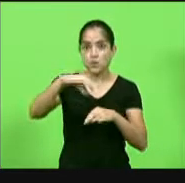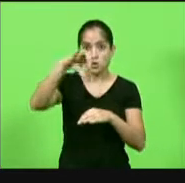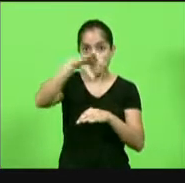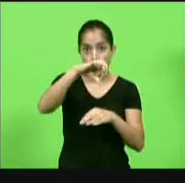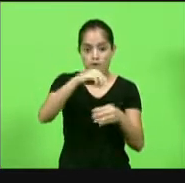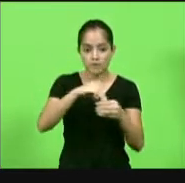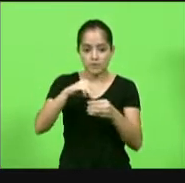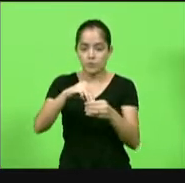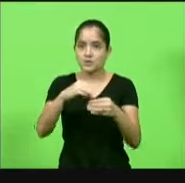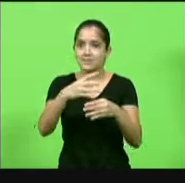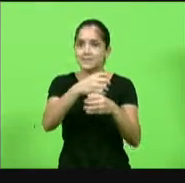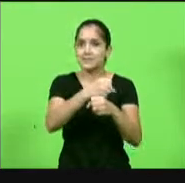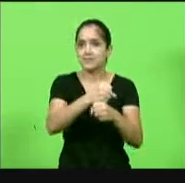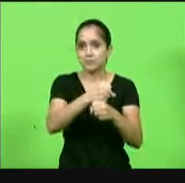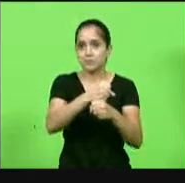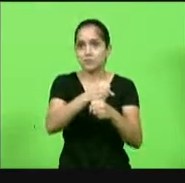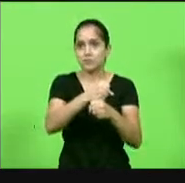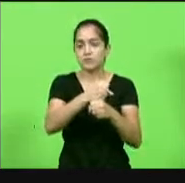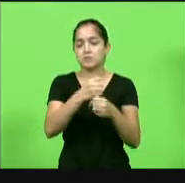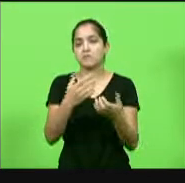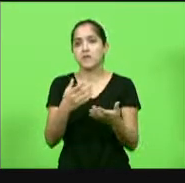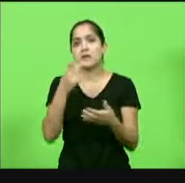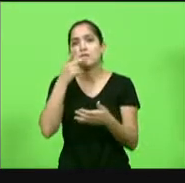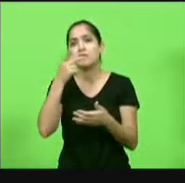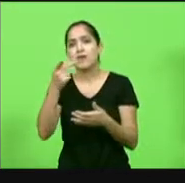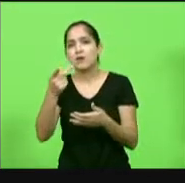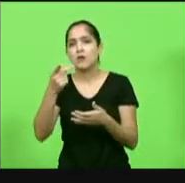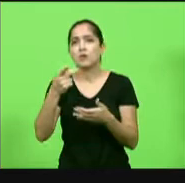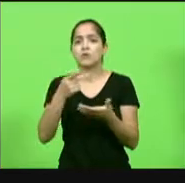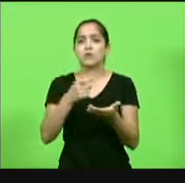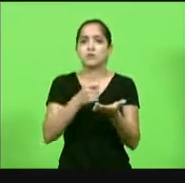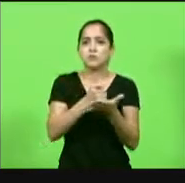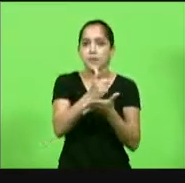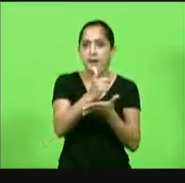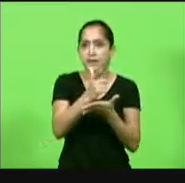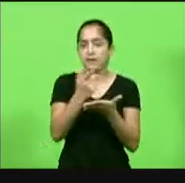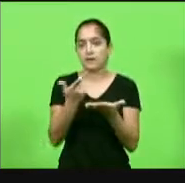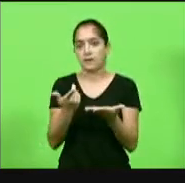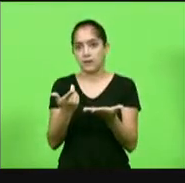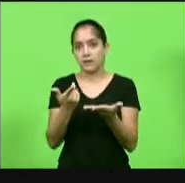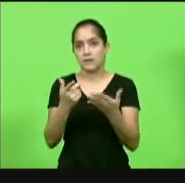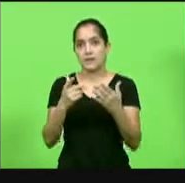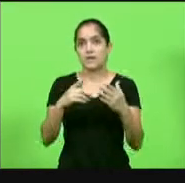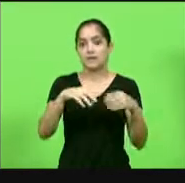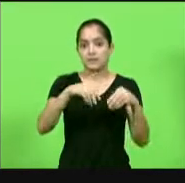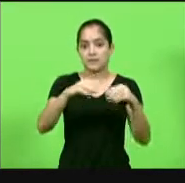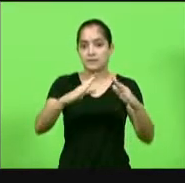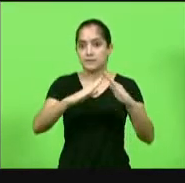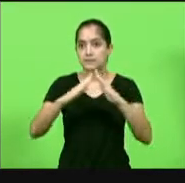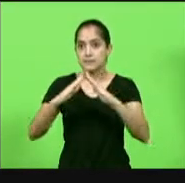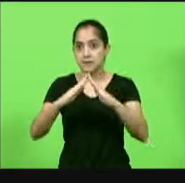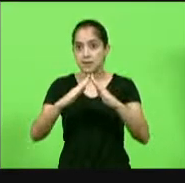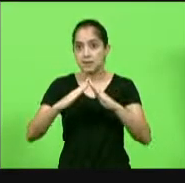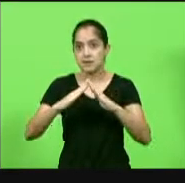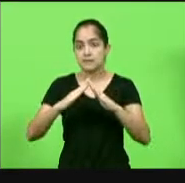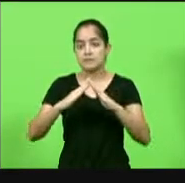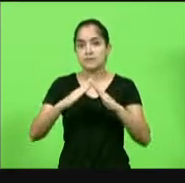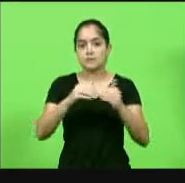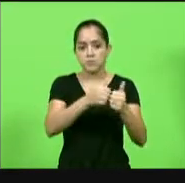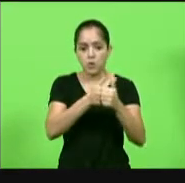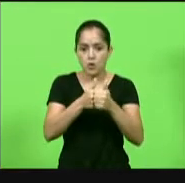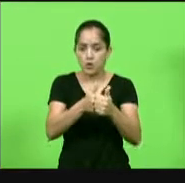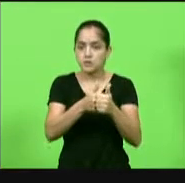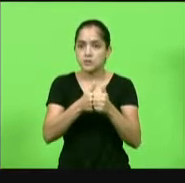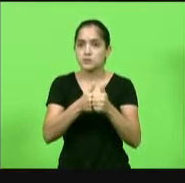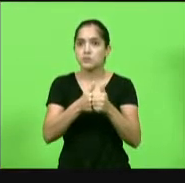do Vale do Itajaí. Na época se falou muito em indenização das propriedades, mas a gente sabe que nem